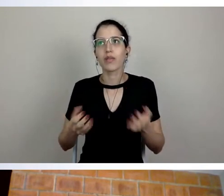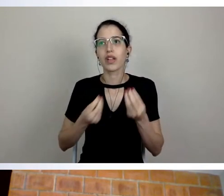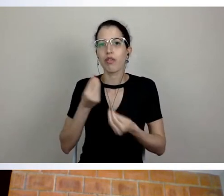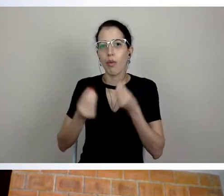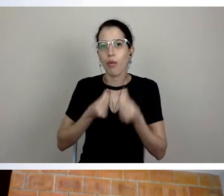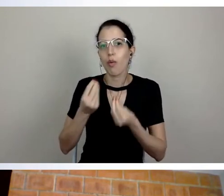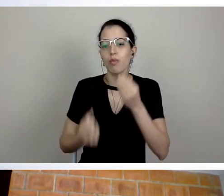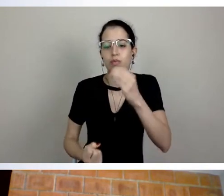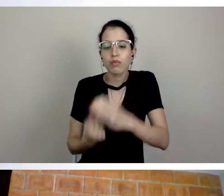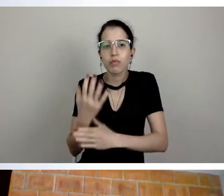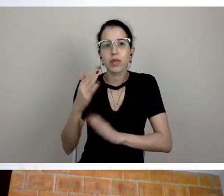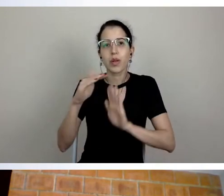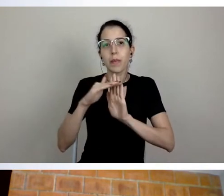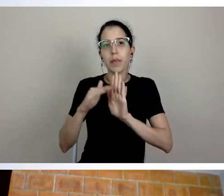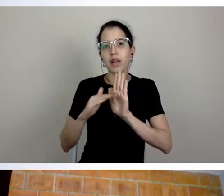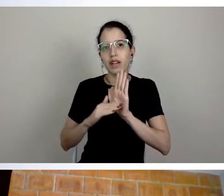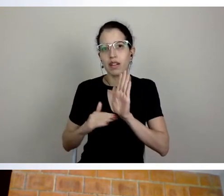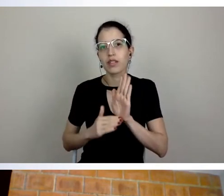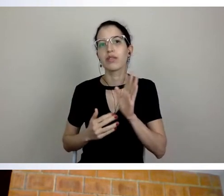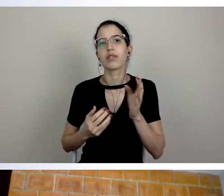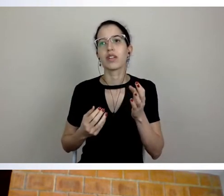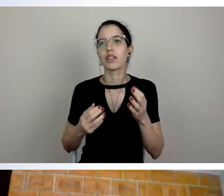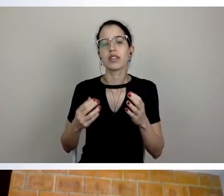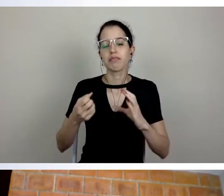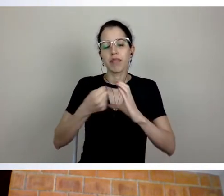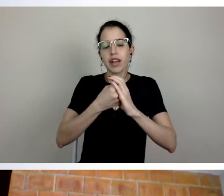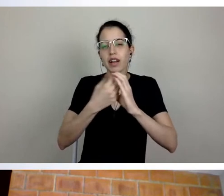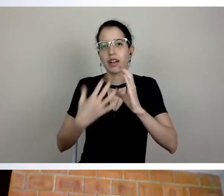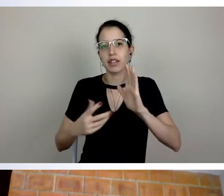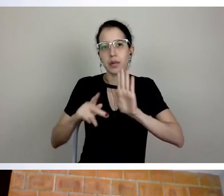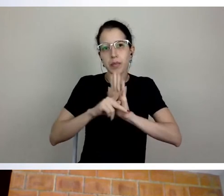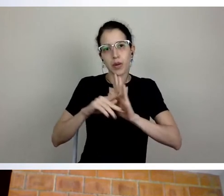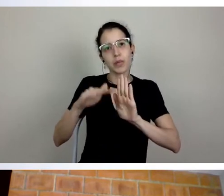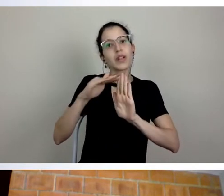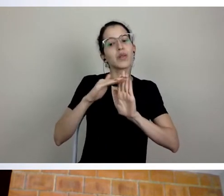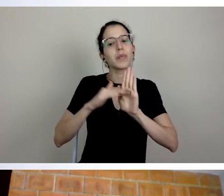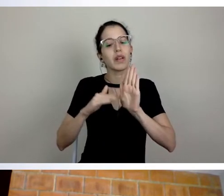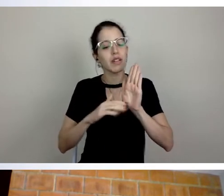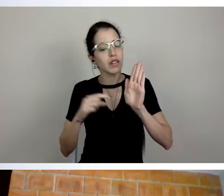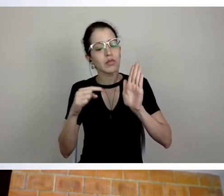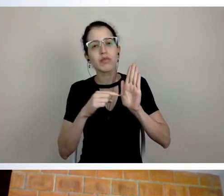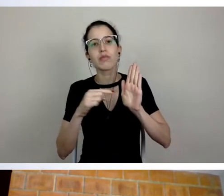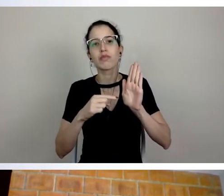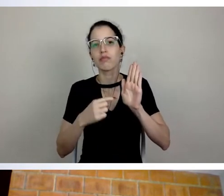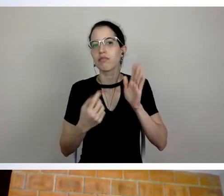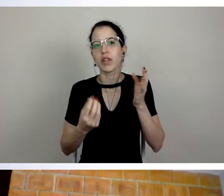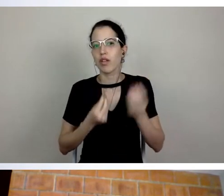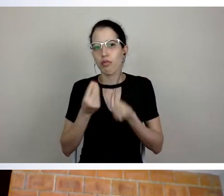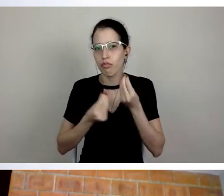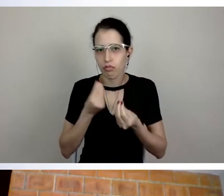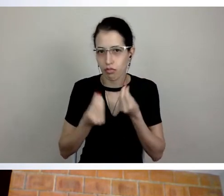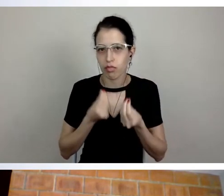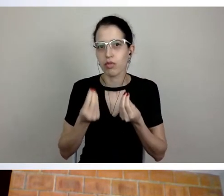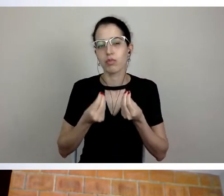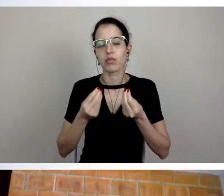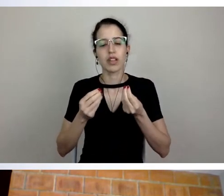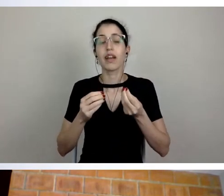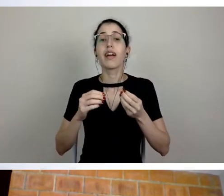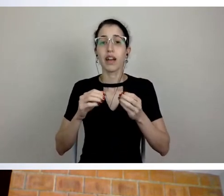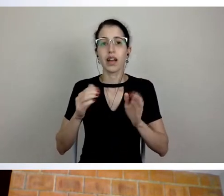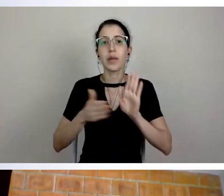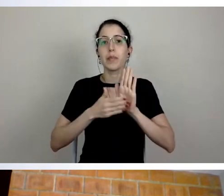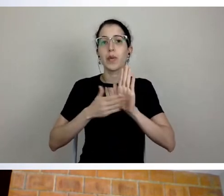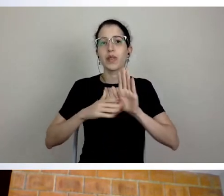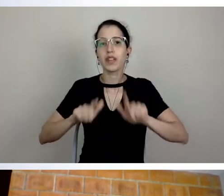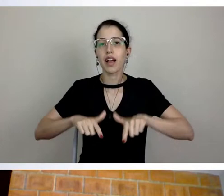as suas características definidoras que vão, inclusive, dar o tom e nortear todas as ações que forem realizadas daqui